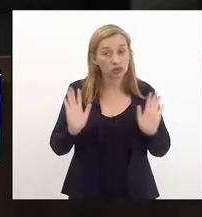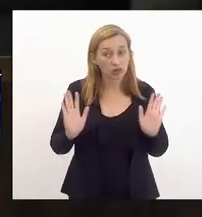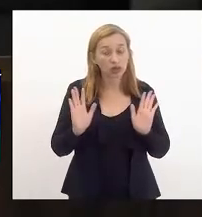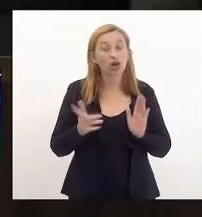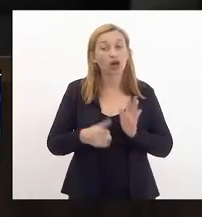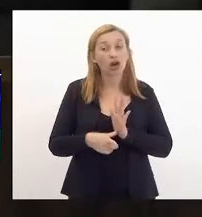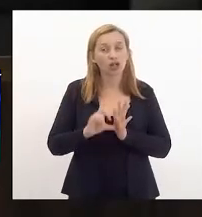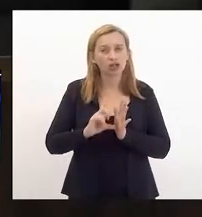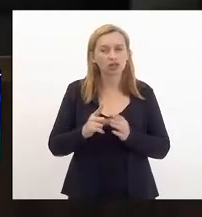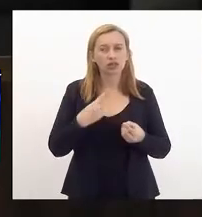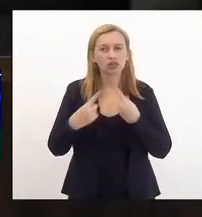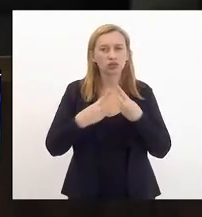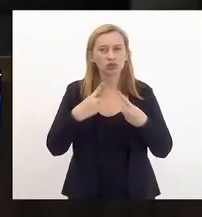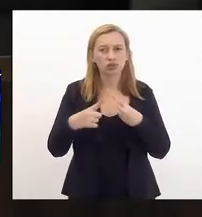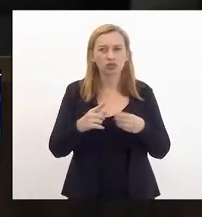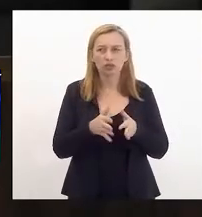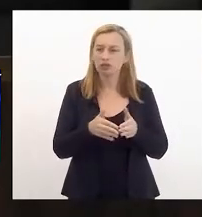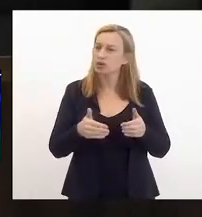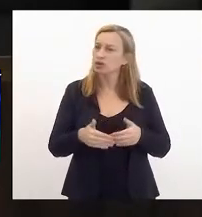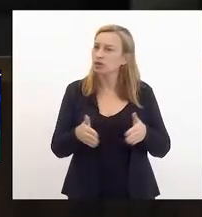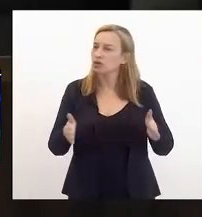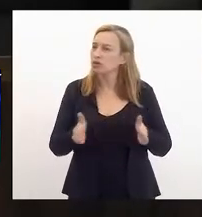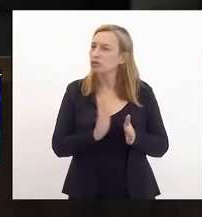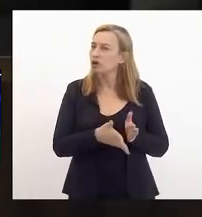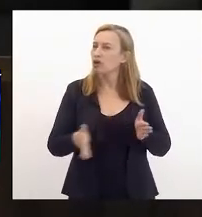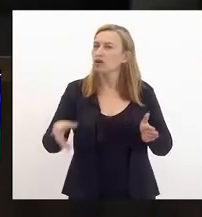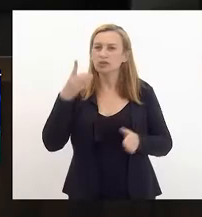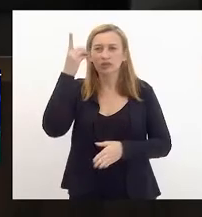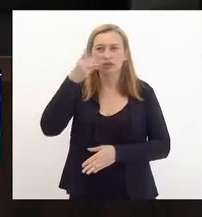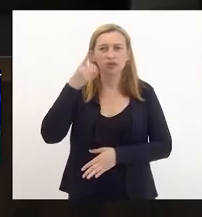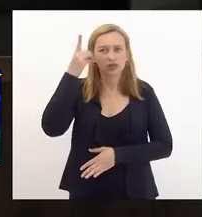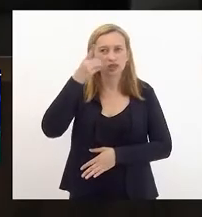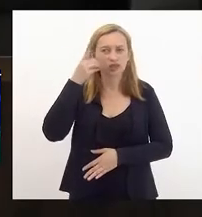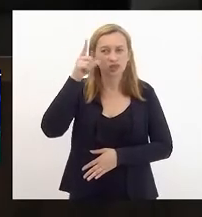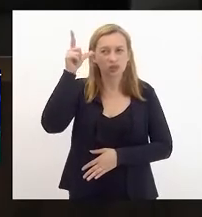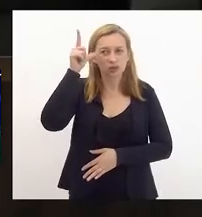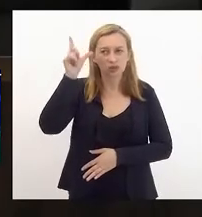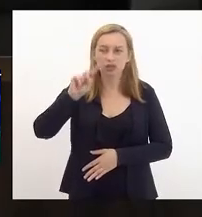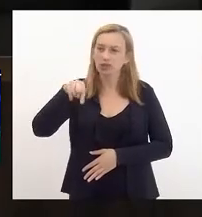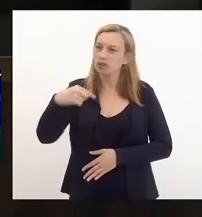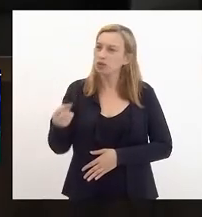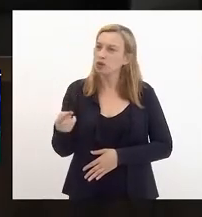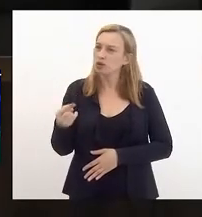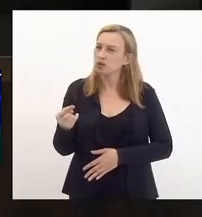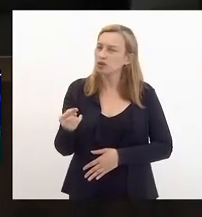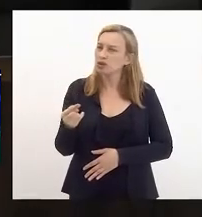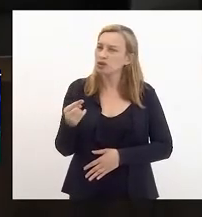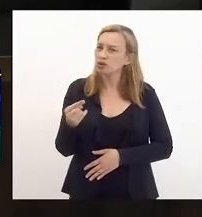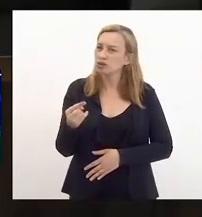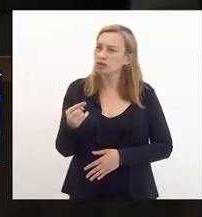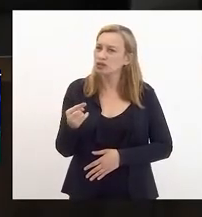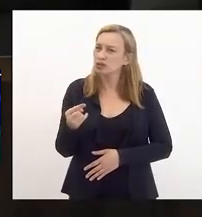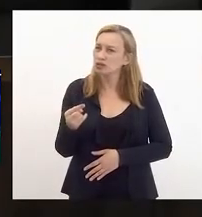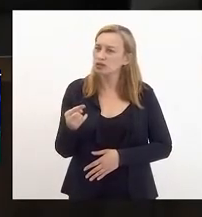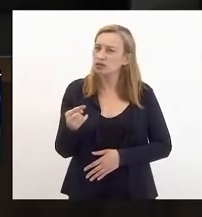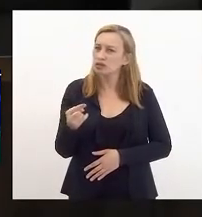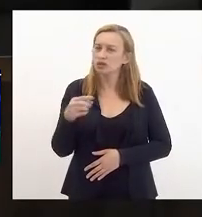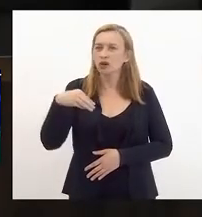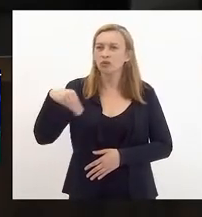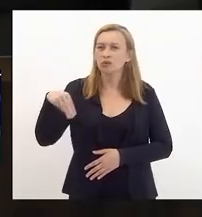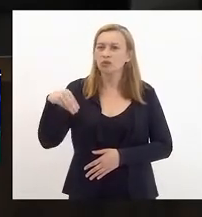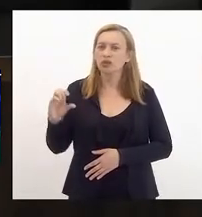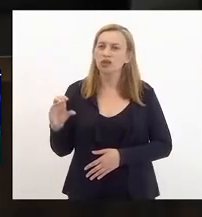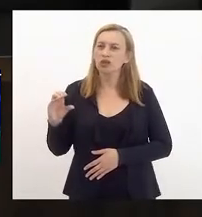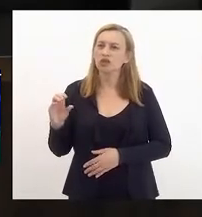discussão, eu vou abrir pela ordem para a deputada Lucinha, e o Mink faz ao